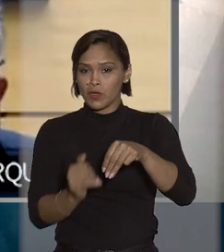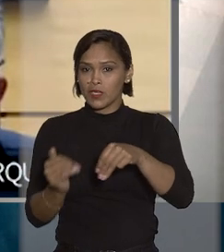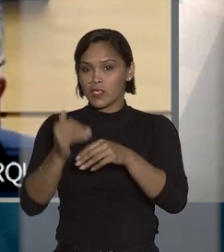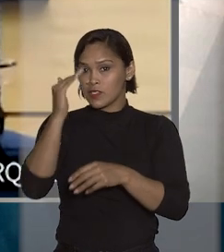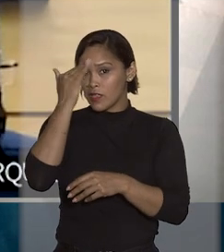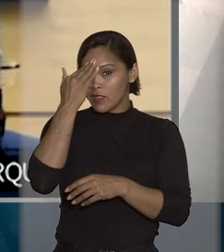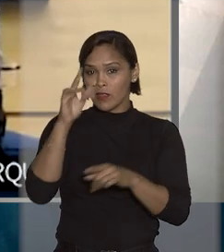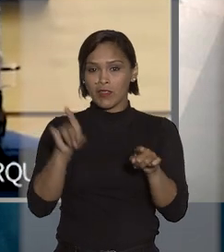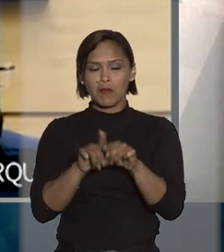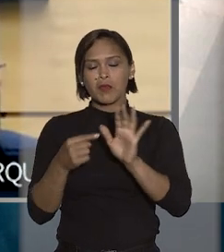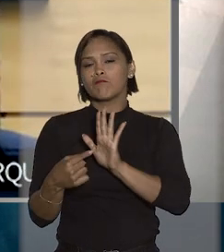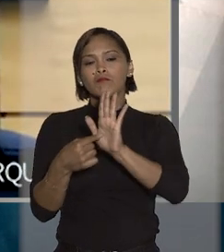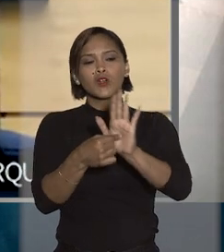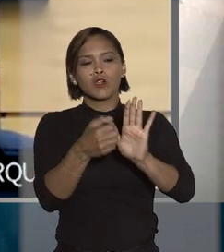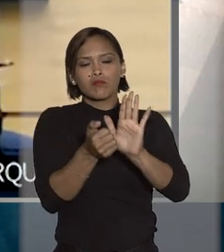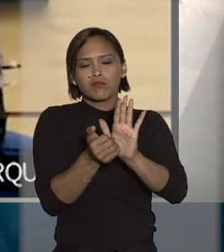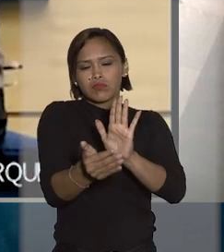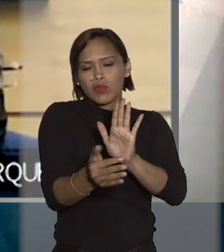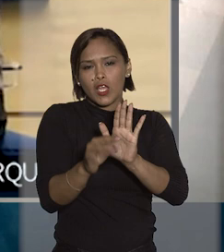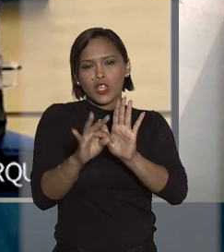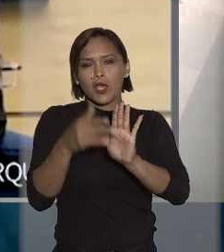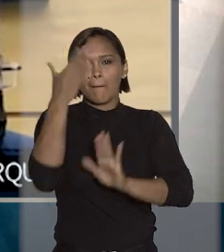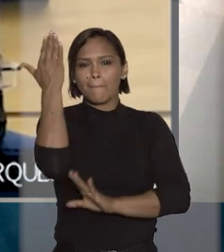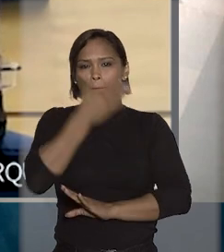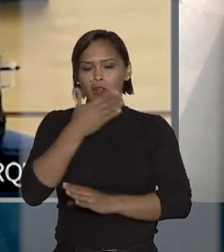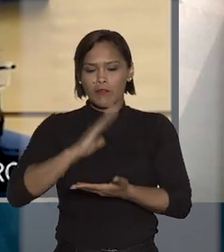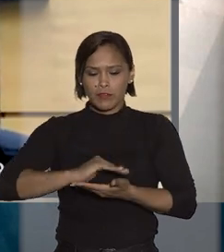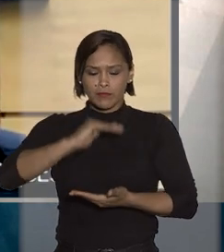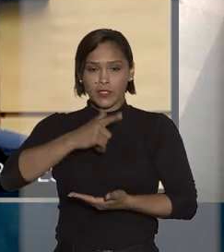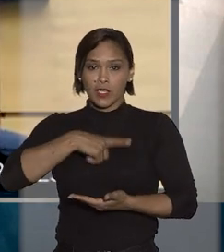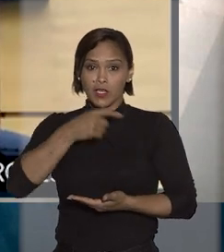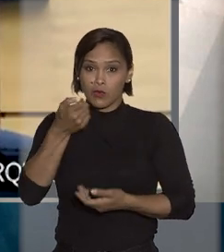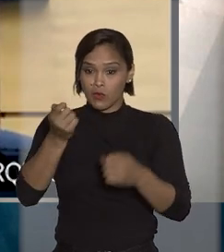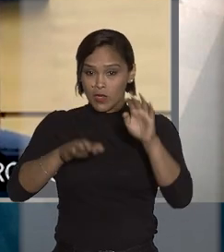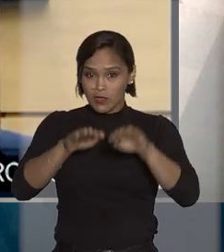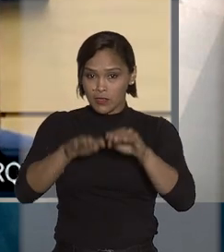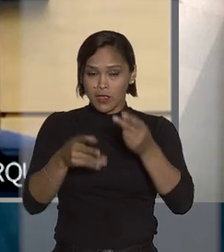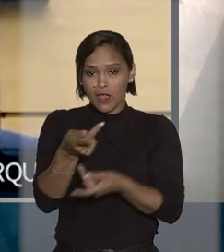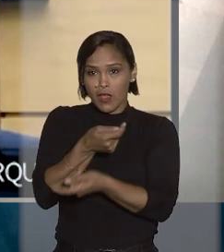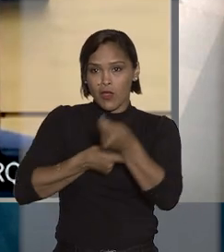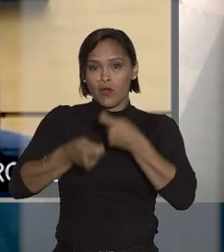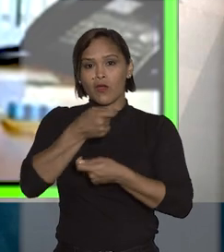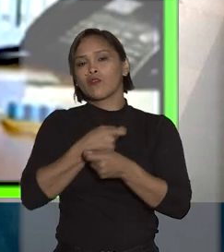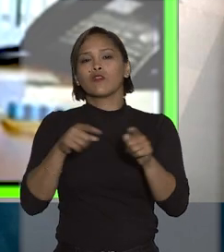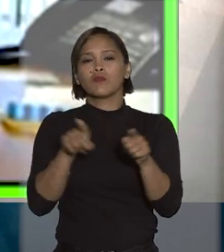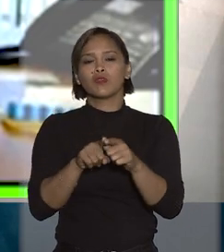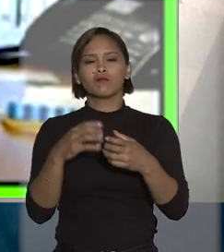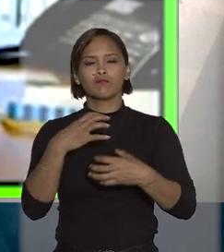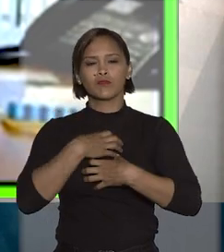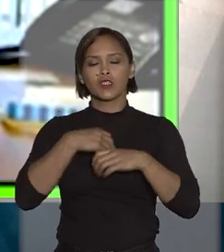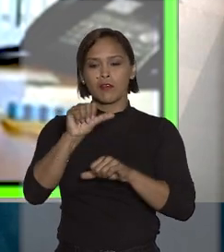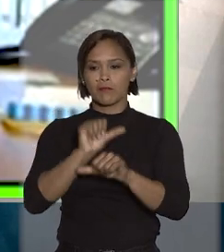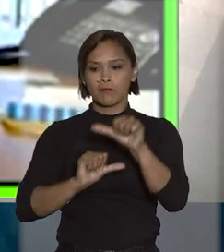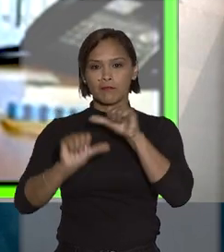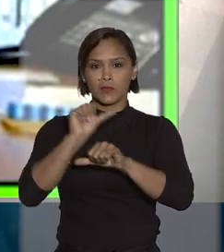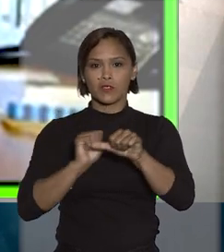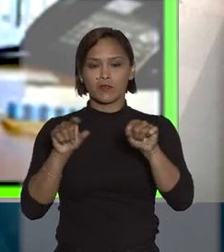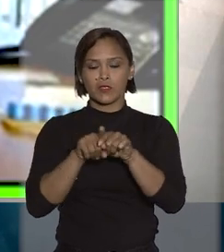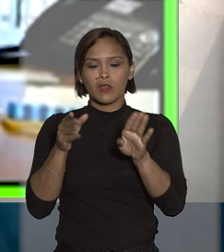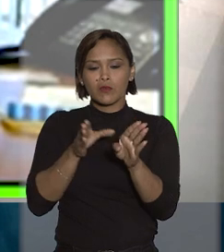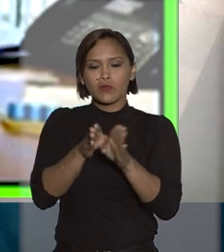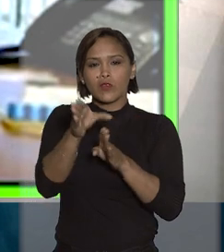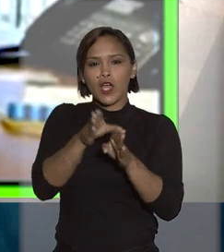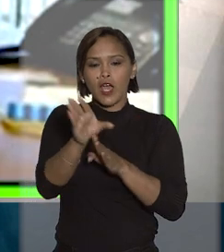ainda que não ficou demonstrado durante a instrução probatória o alegado desequilíbrio econômico de maneira que a modificação da